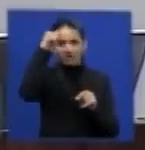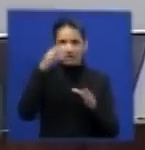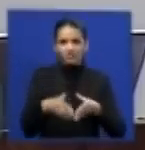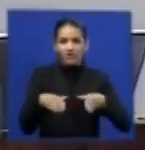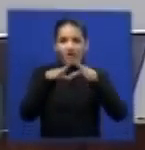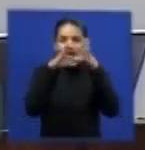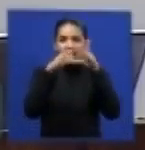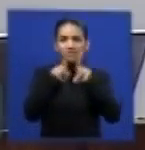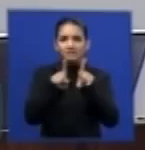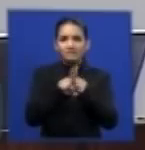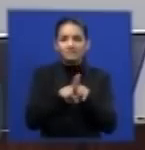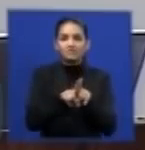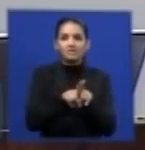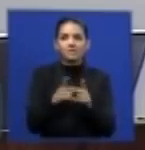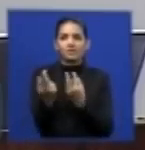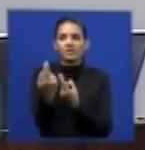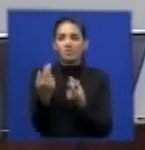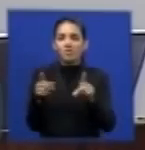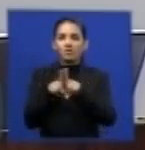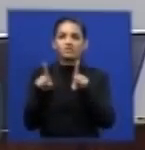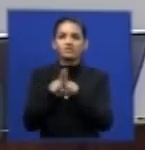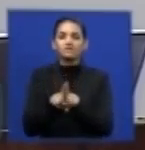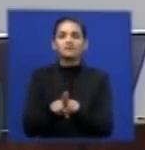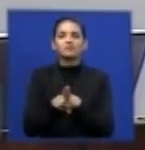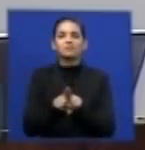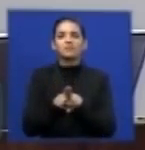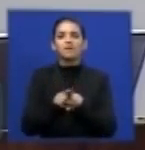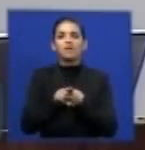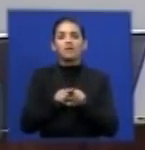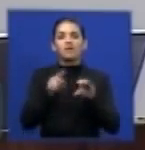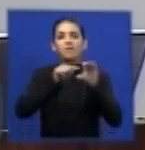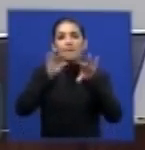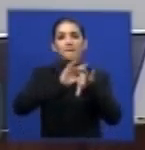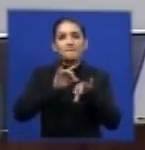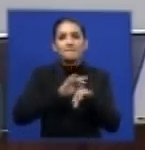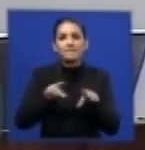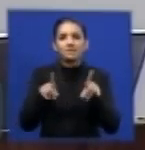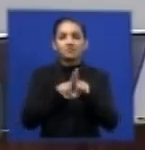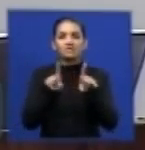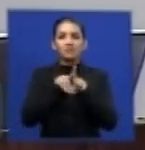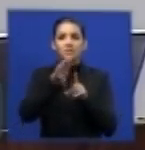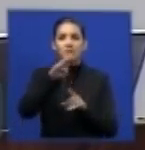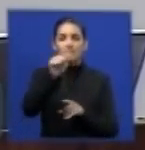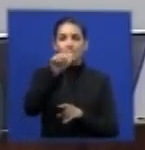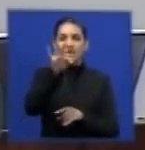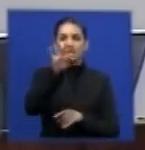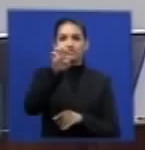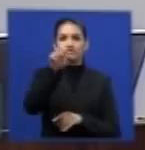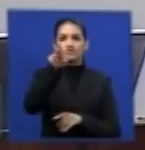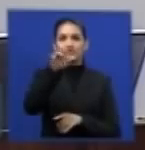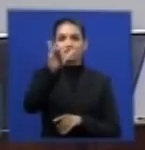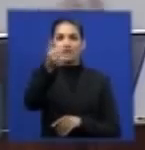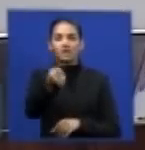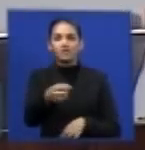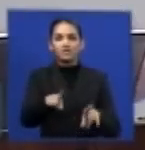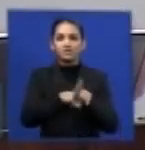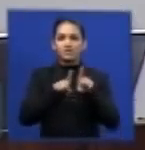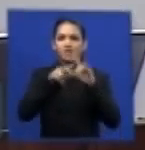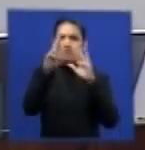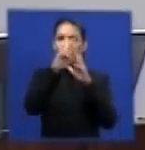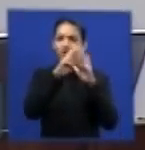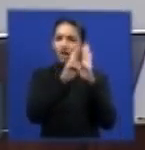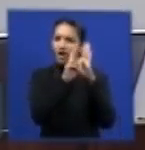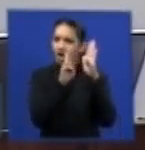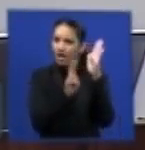das pilhas e baterias na questão das embalagens de agrotóxicos enfim a regra há de se